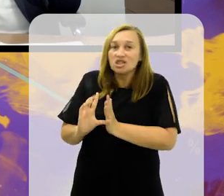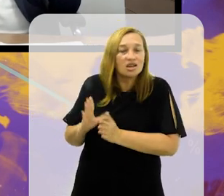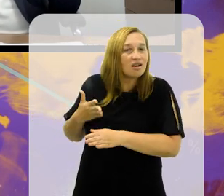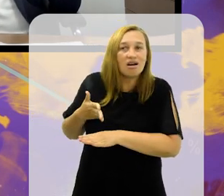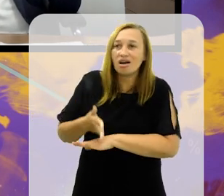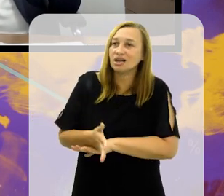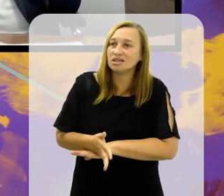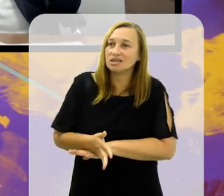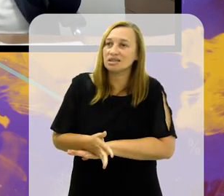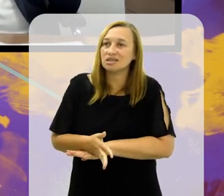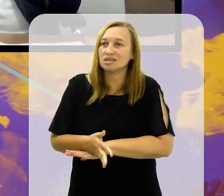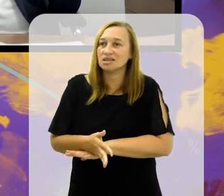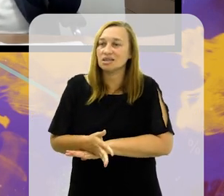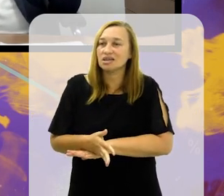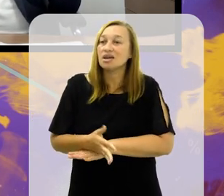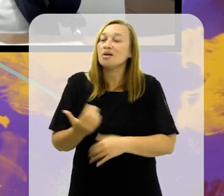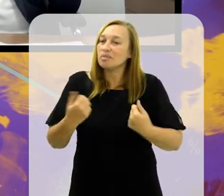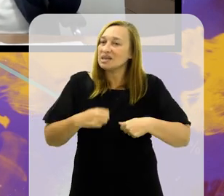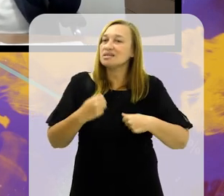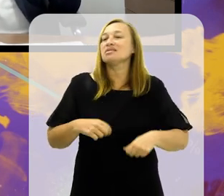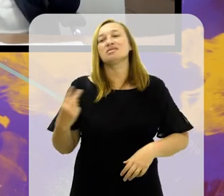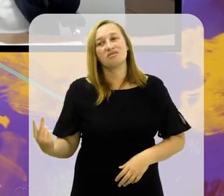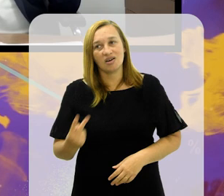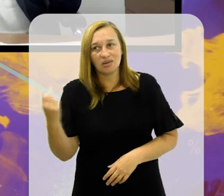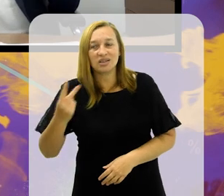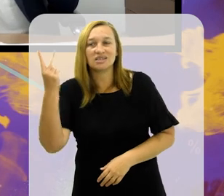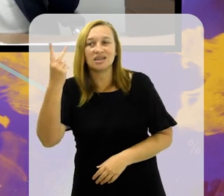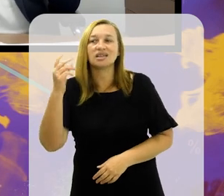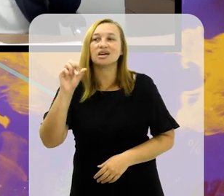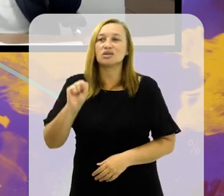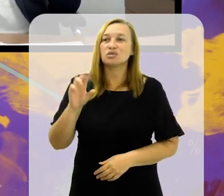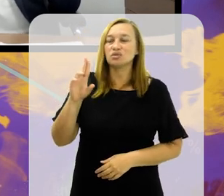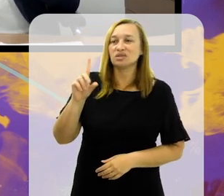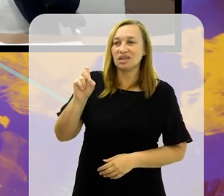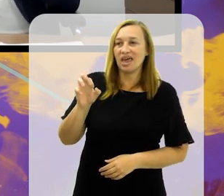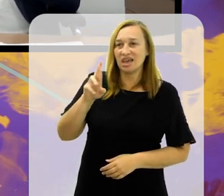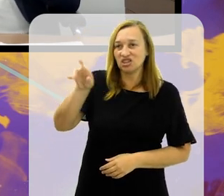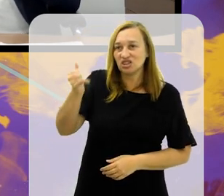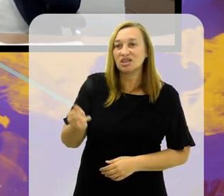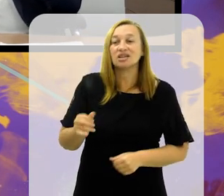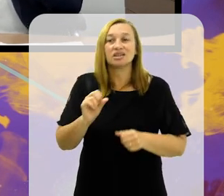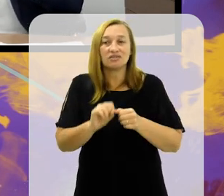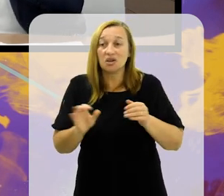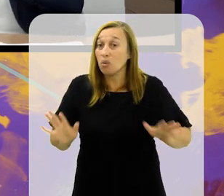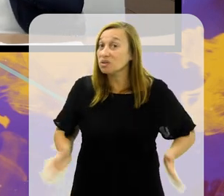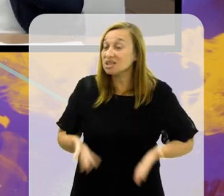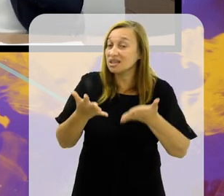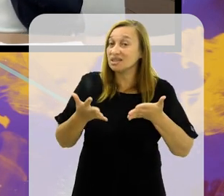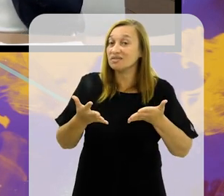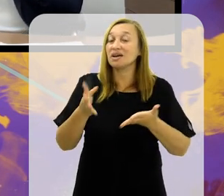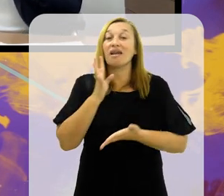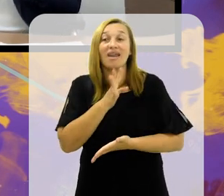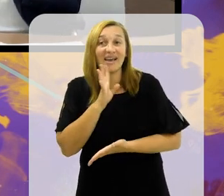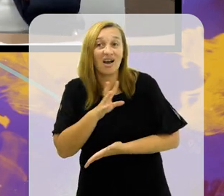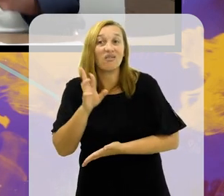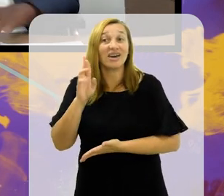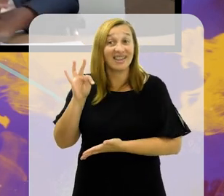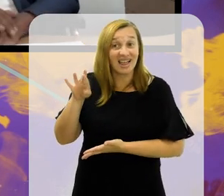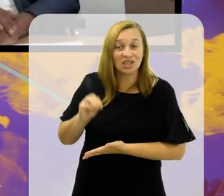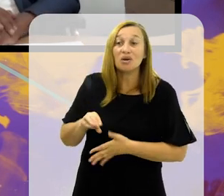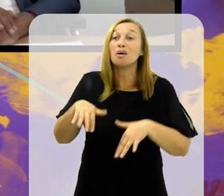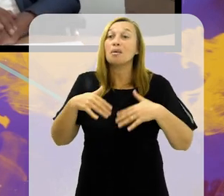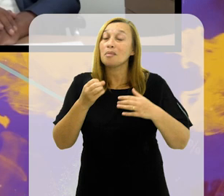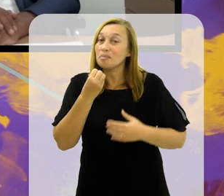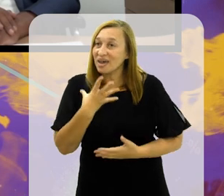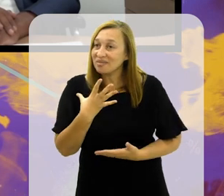paixão que faz o futebol ser esse encanto precisa ser honrada, e é isso que a Sudeste está fazendo. E uma